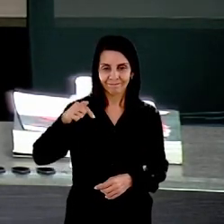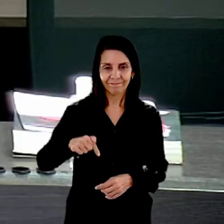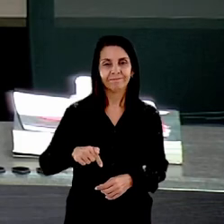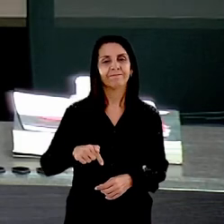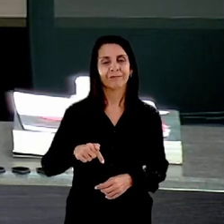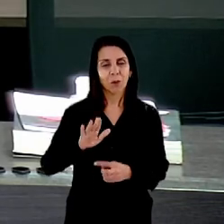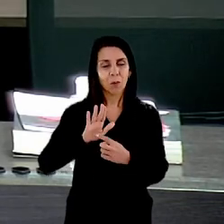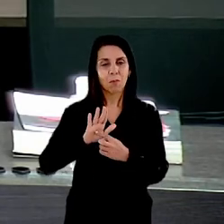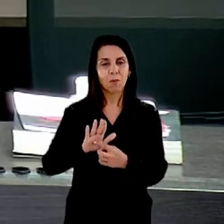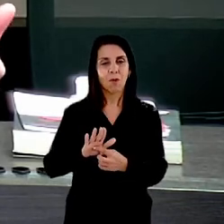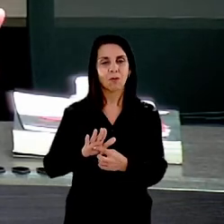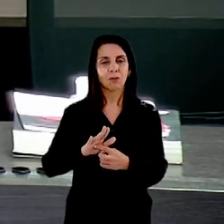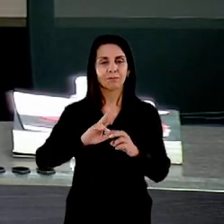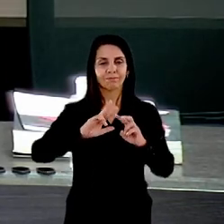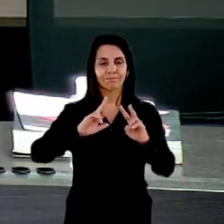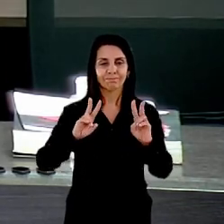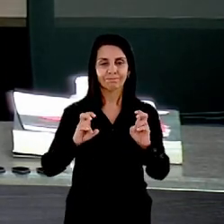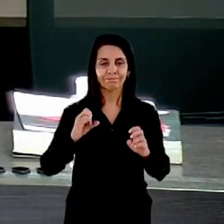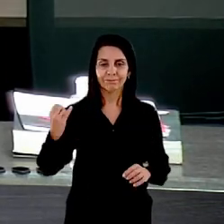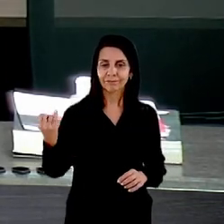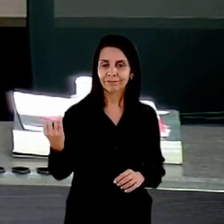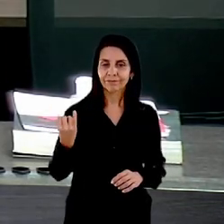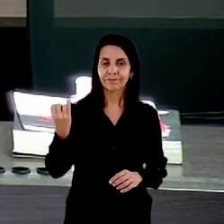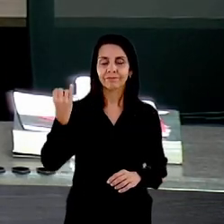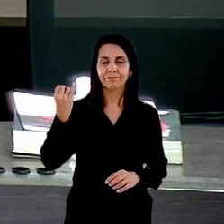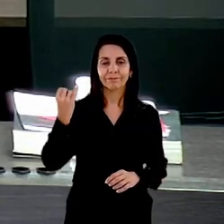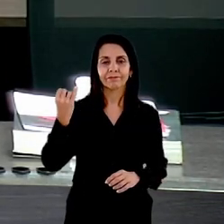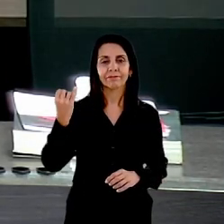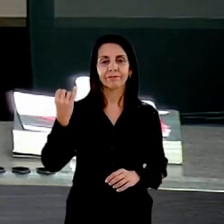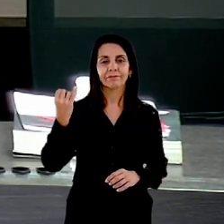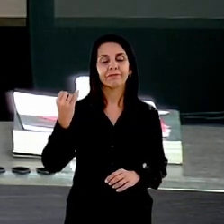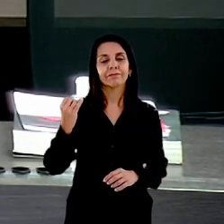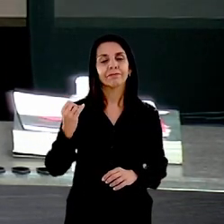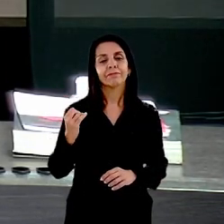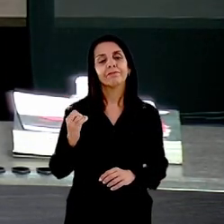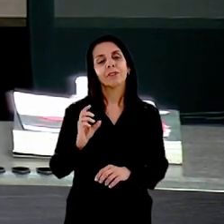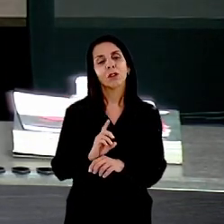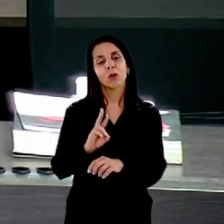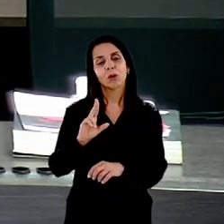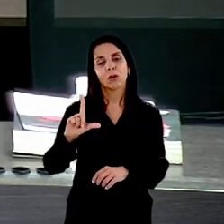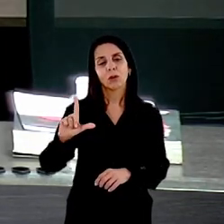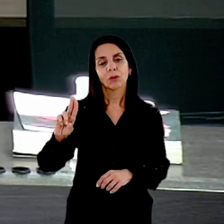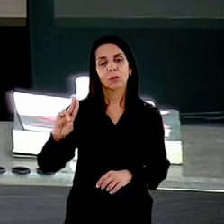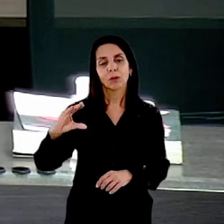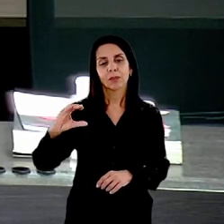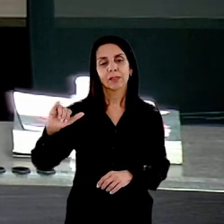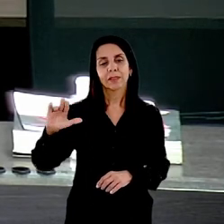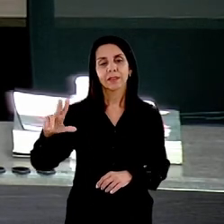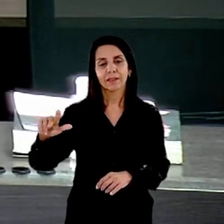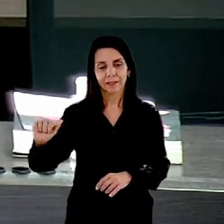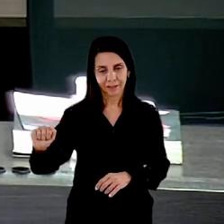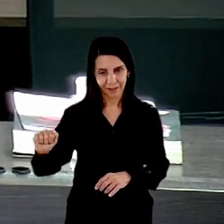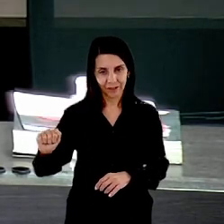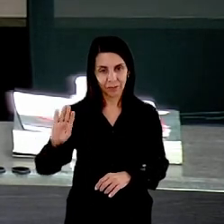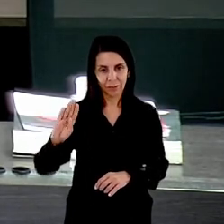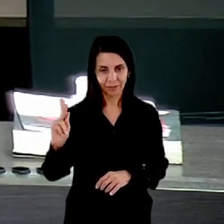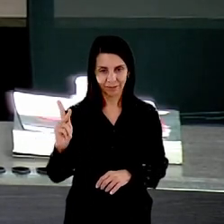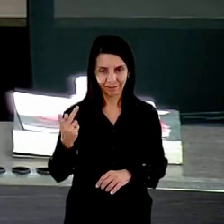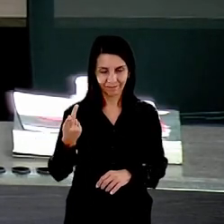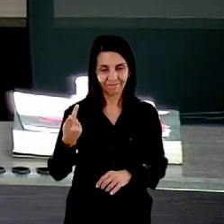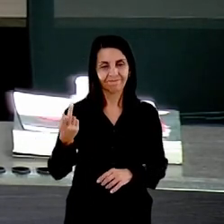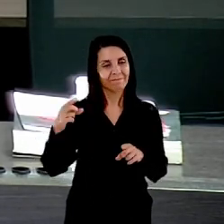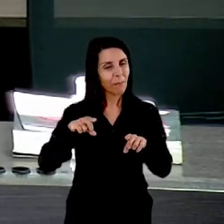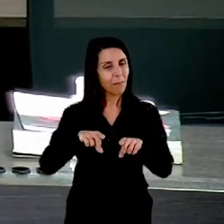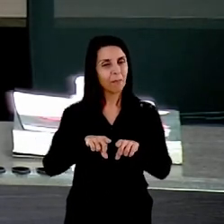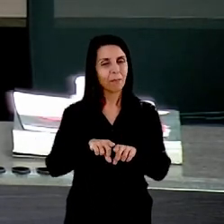relevância da temática e evidentemente a doutora Luciana a nossa presidente do GNDH e uma grande parceira